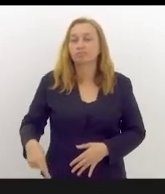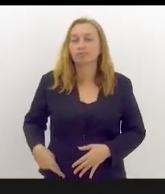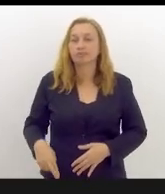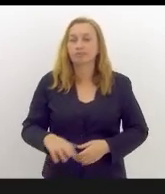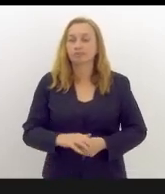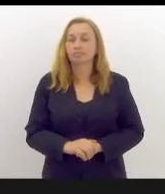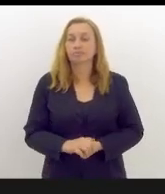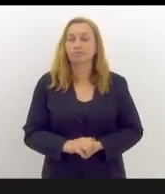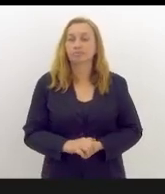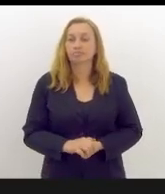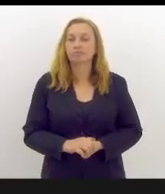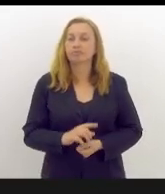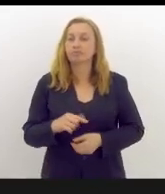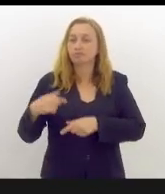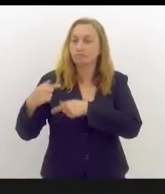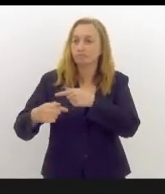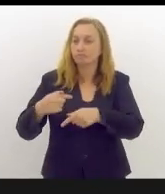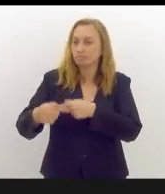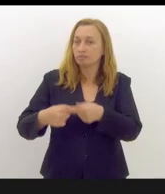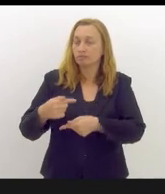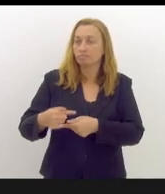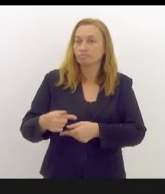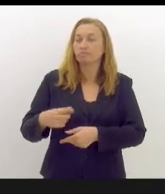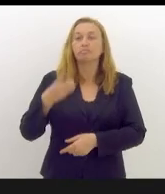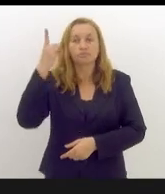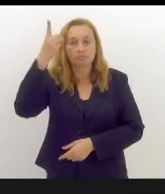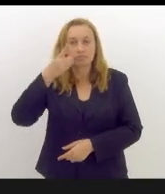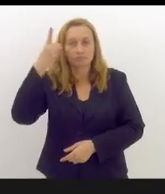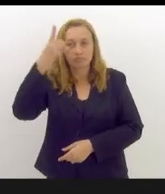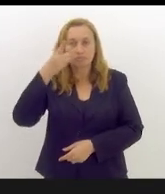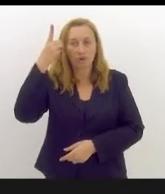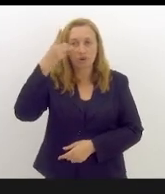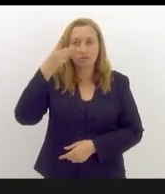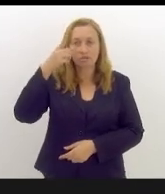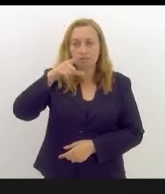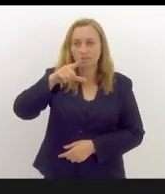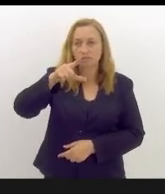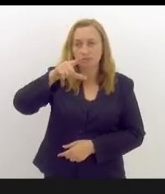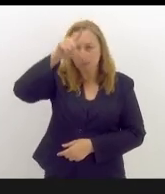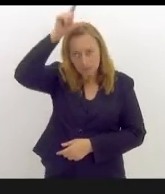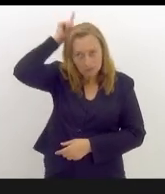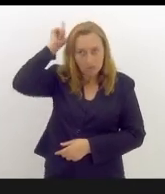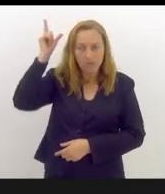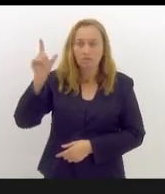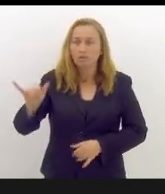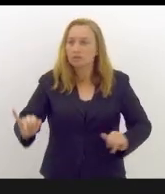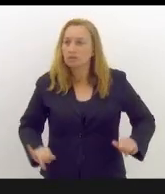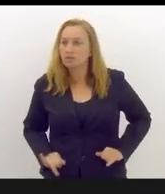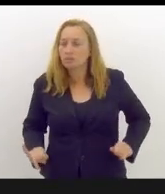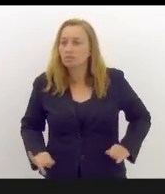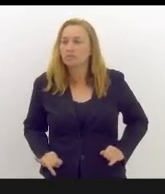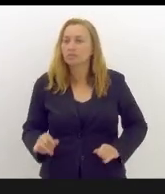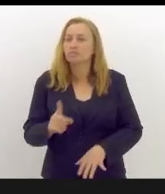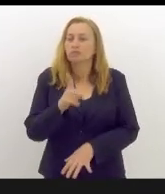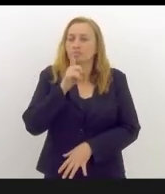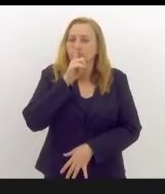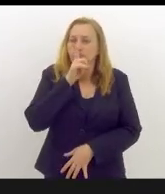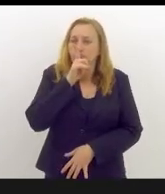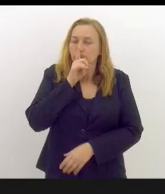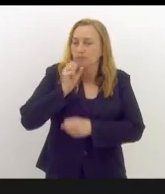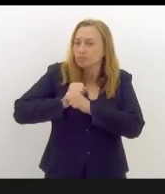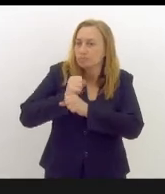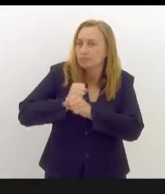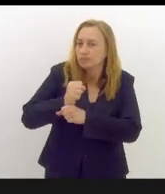Isso, nossa geração, Luiz Paulo, que vem sofrendo, que nos calamos durante anos a minha